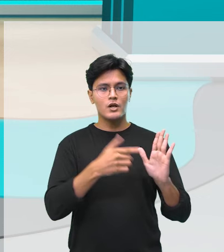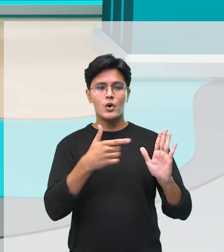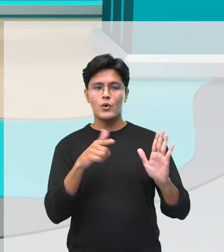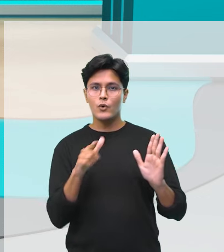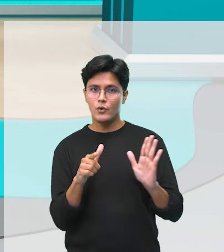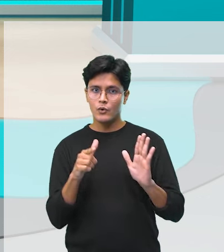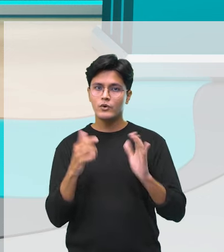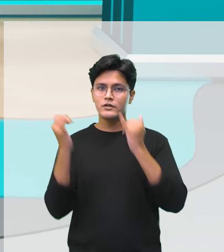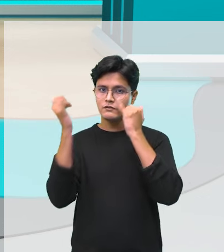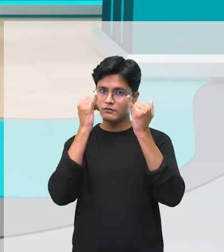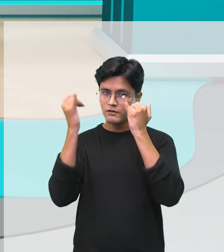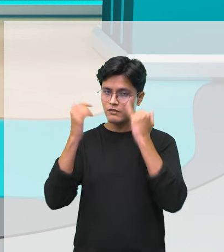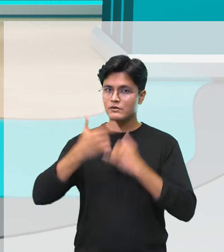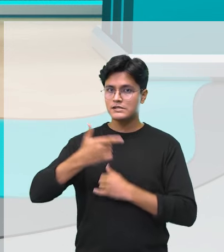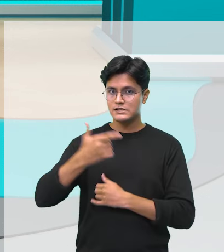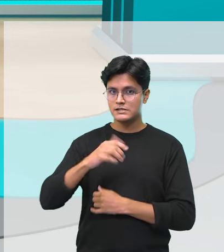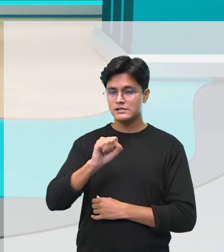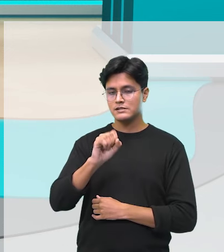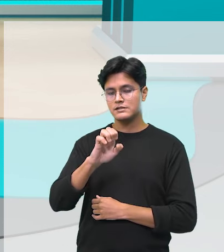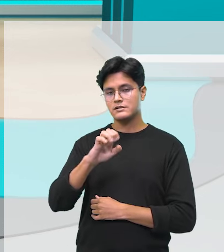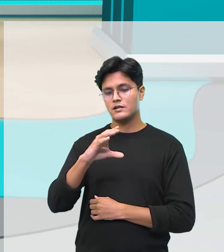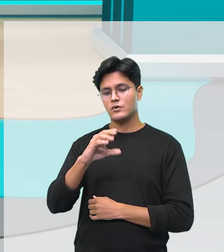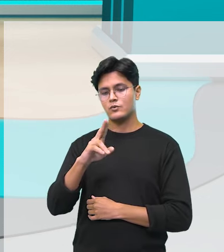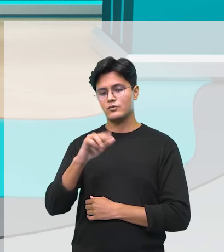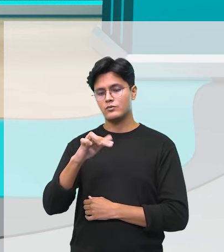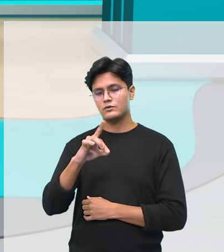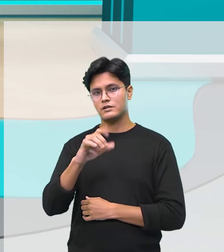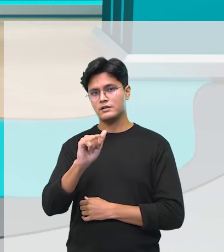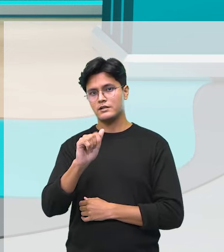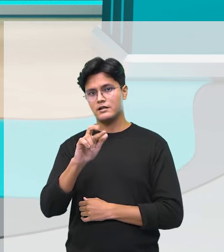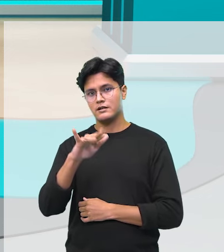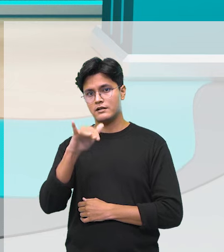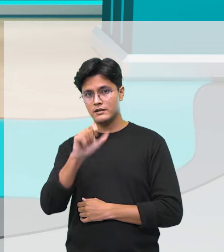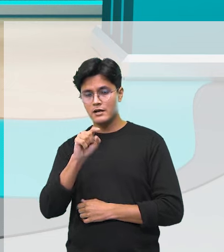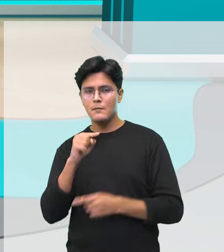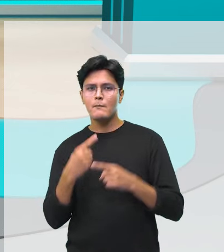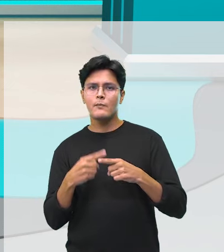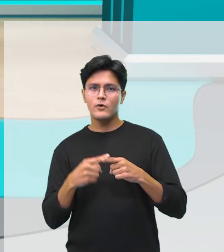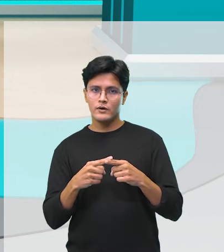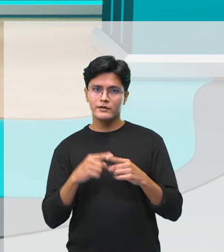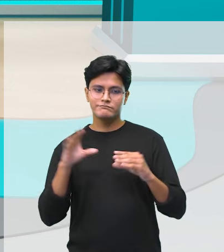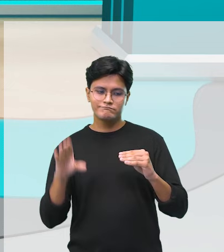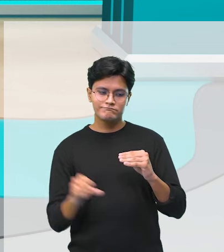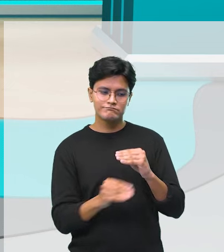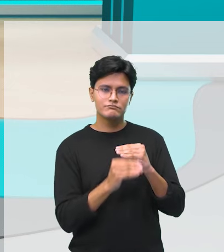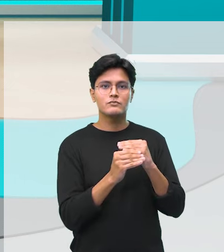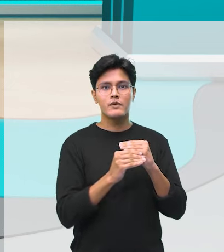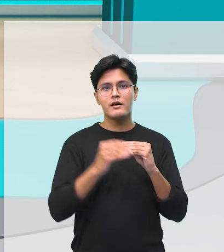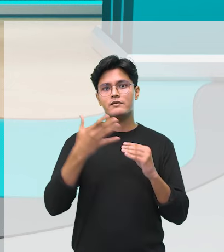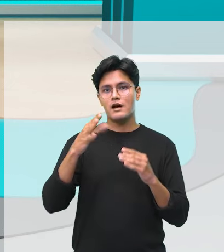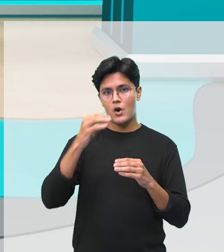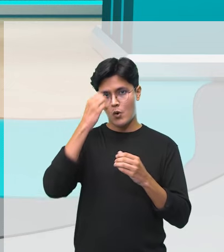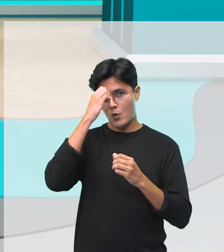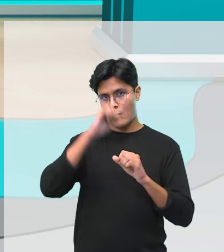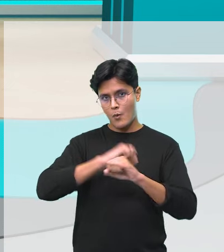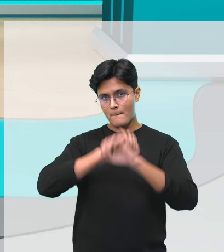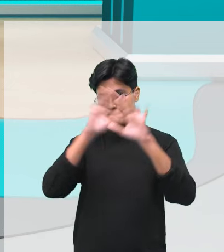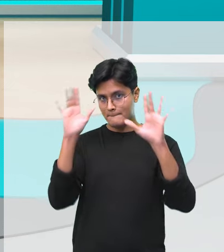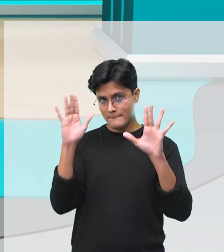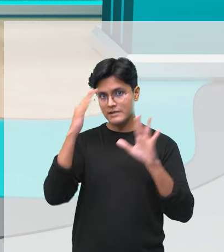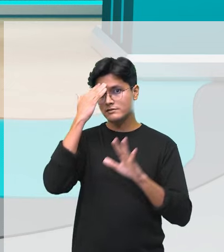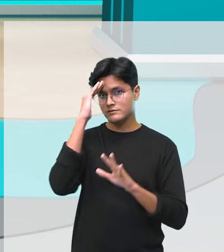chama de secundária porque ela vai ajudando ali o nosso texto a ter mais o que compreensão, para ajudar na